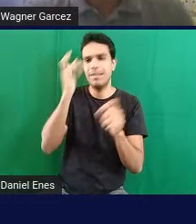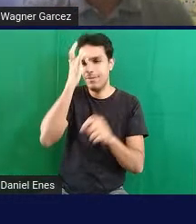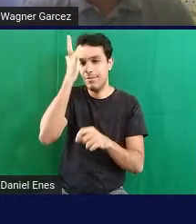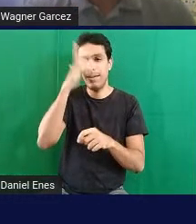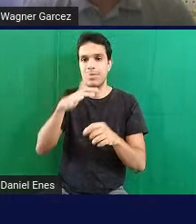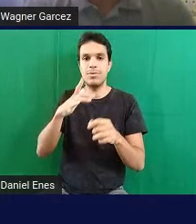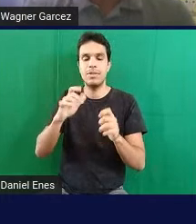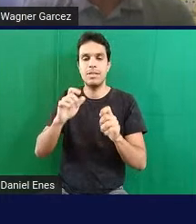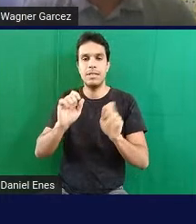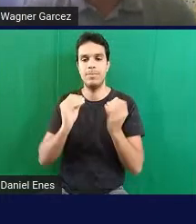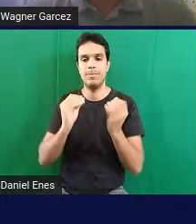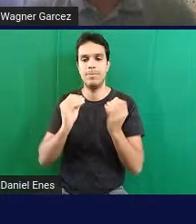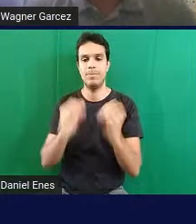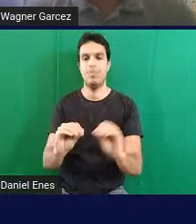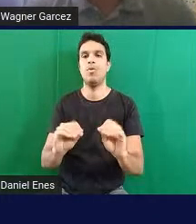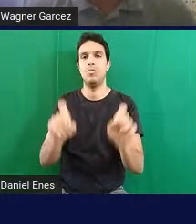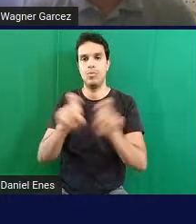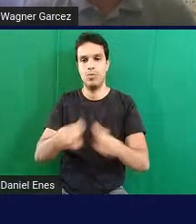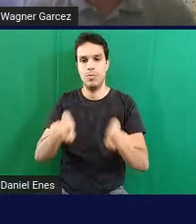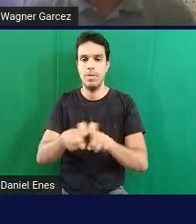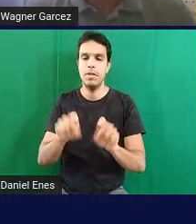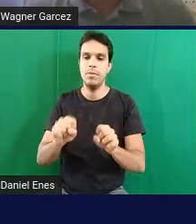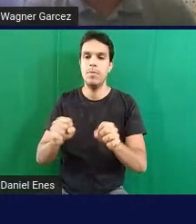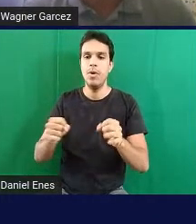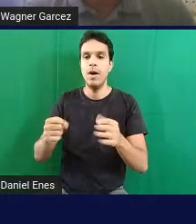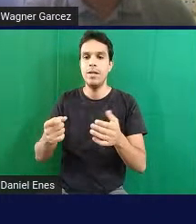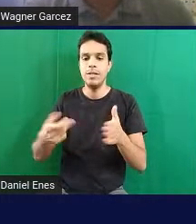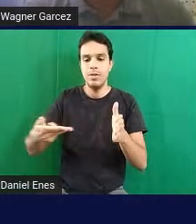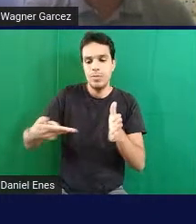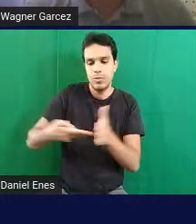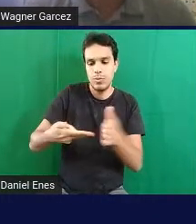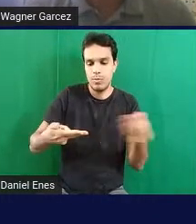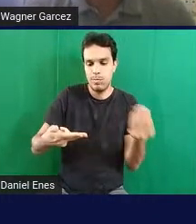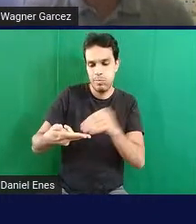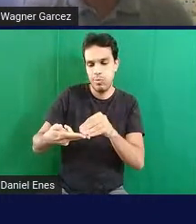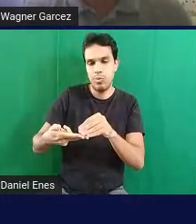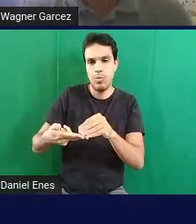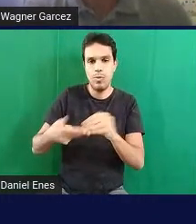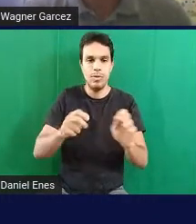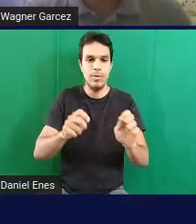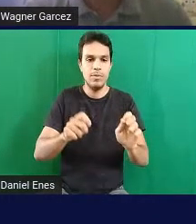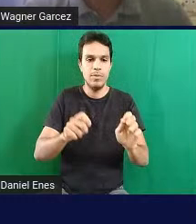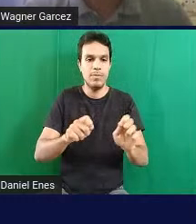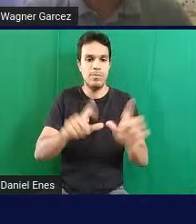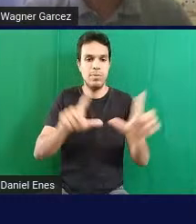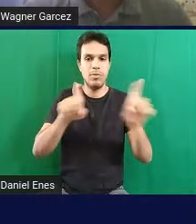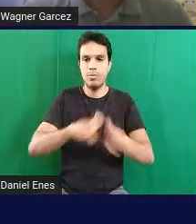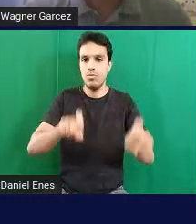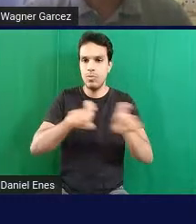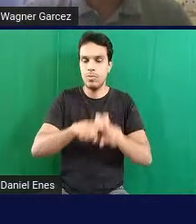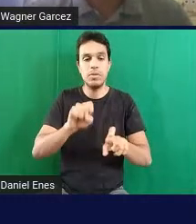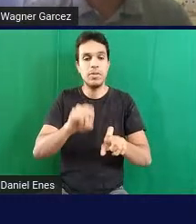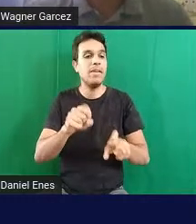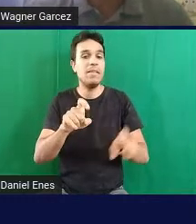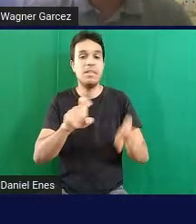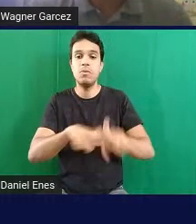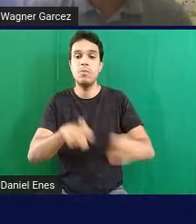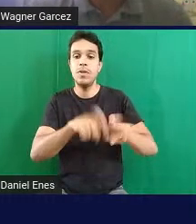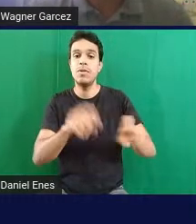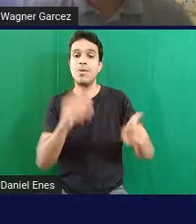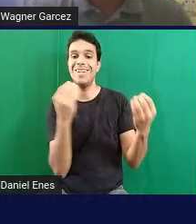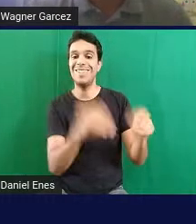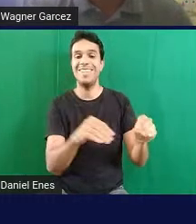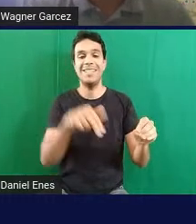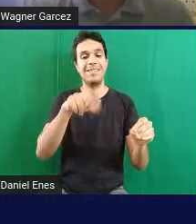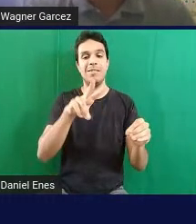por exemplo, e levar para algum lugar. E naquele computador que você vai mexer não tiver o NVDA, você conecta ali o seu